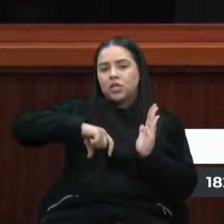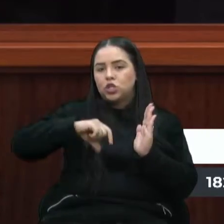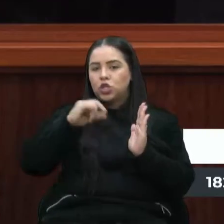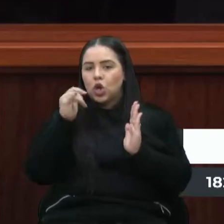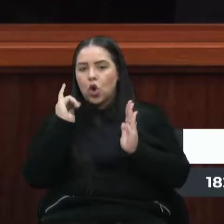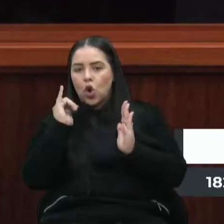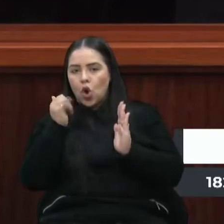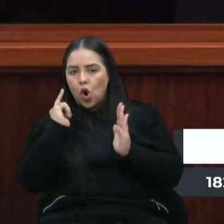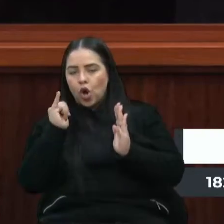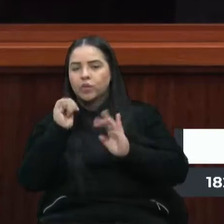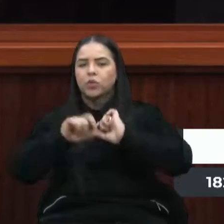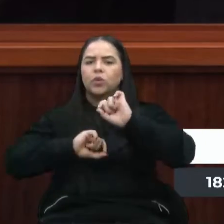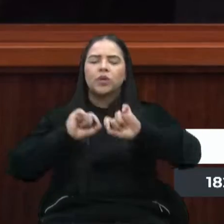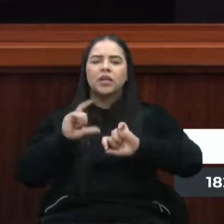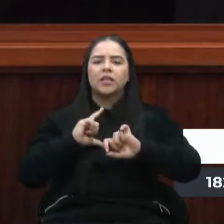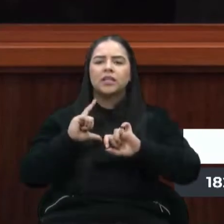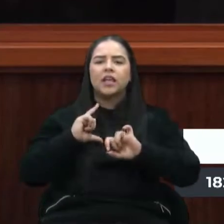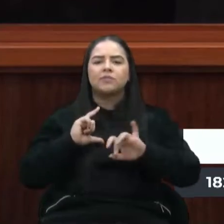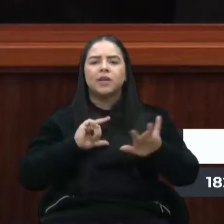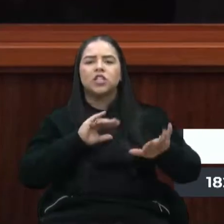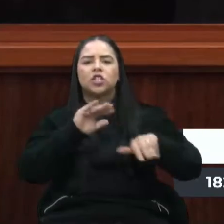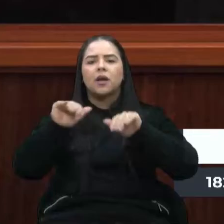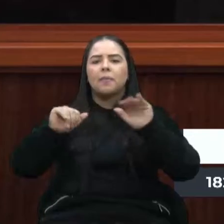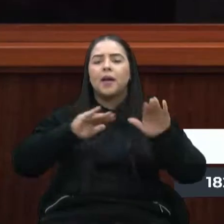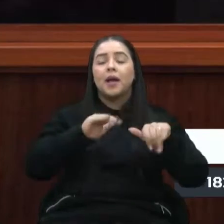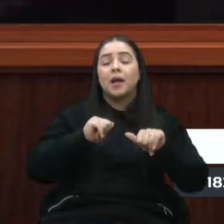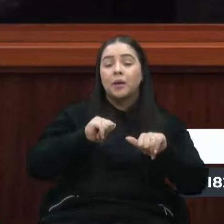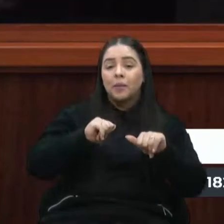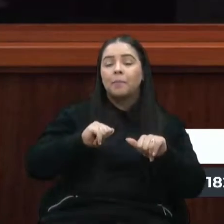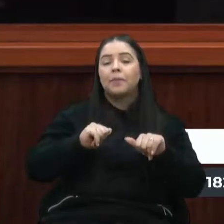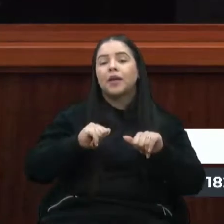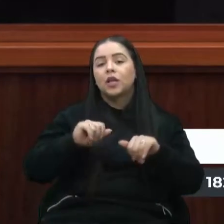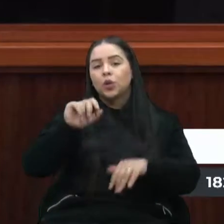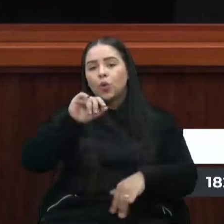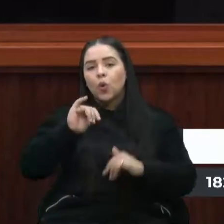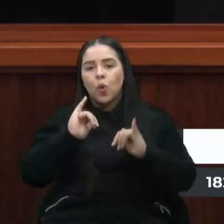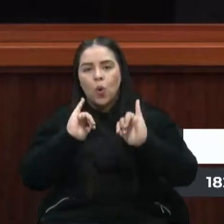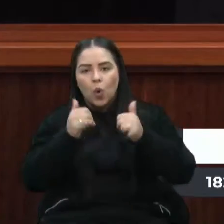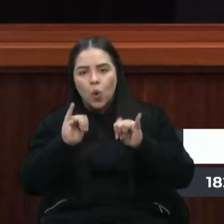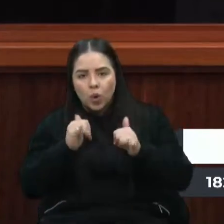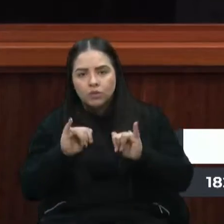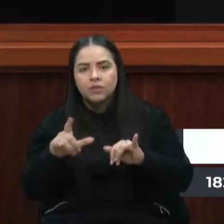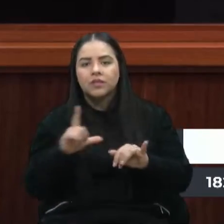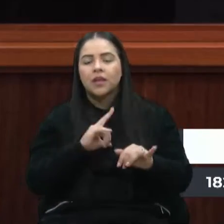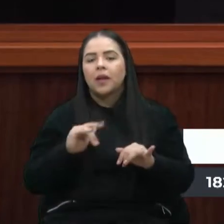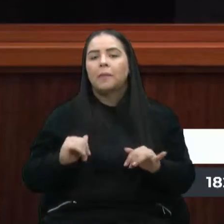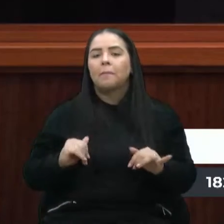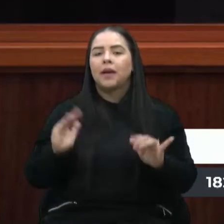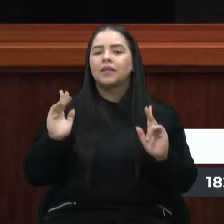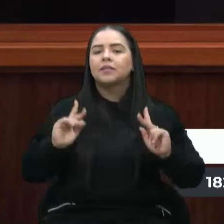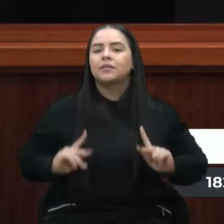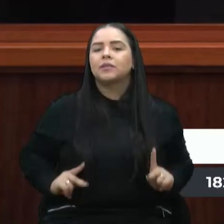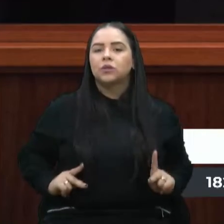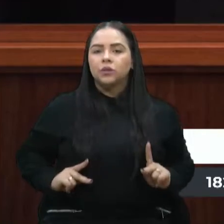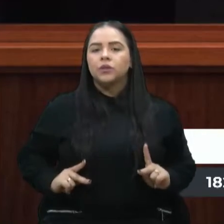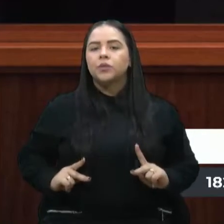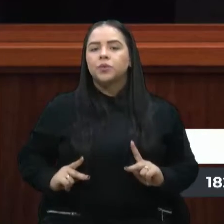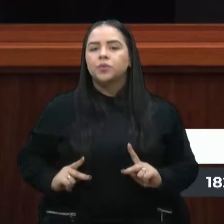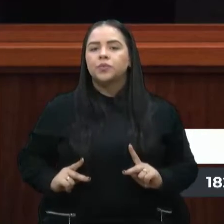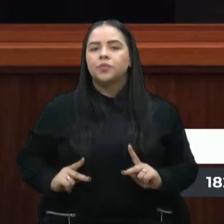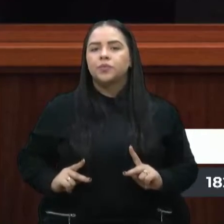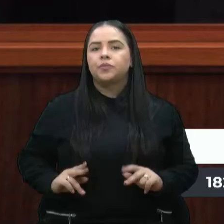dos atrativos para que o ônibus urbano tenha o maior número de pessoas